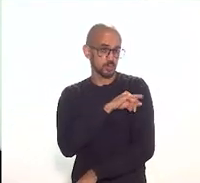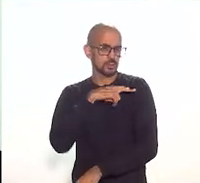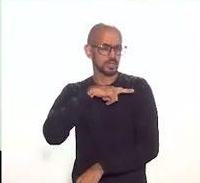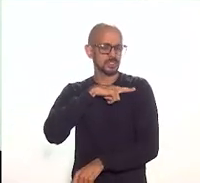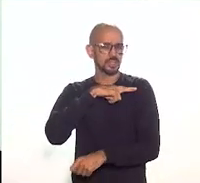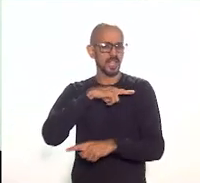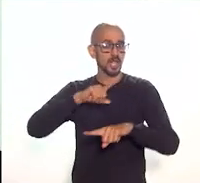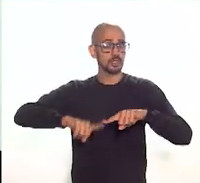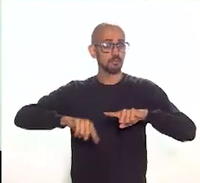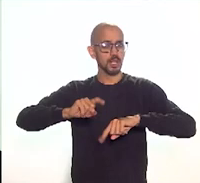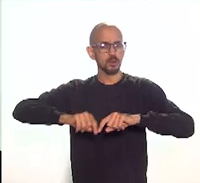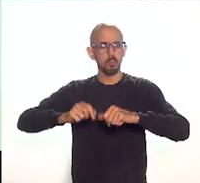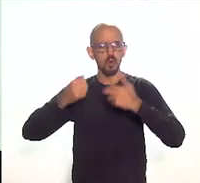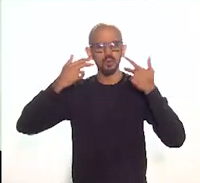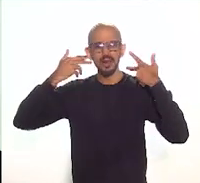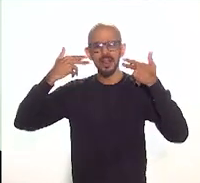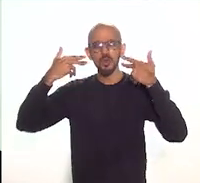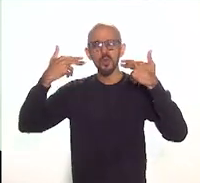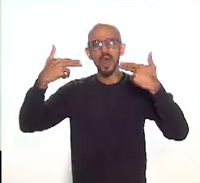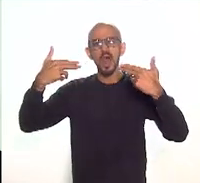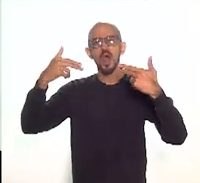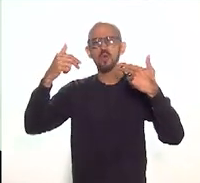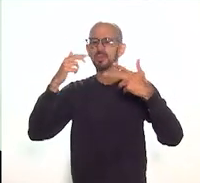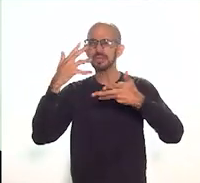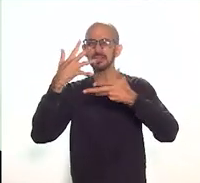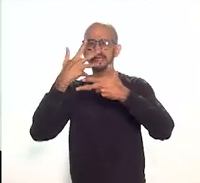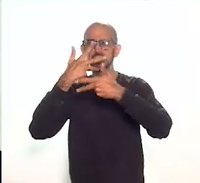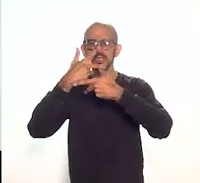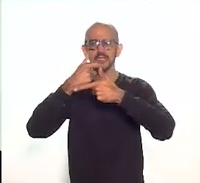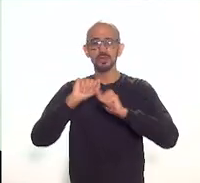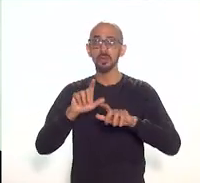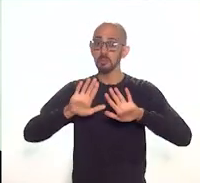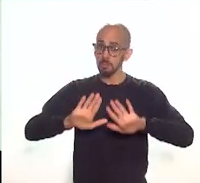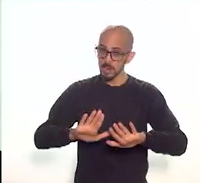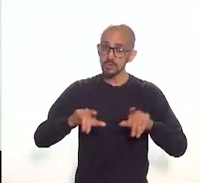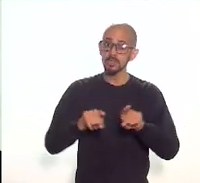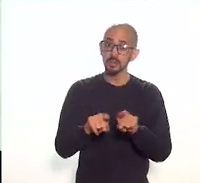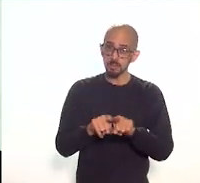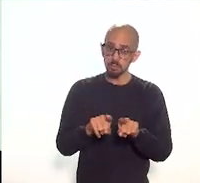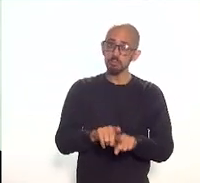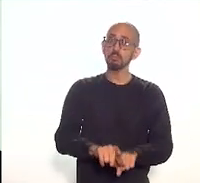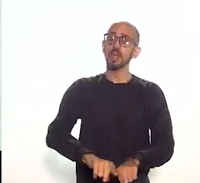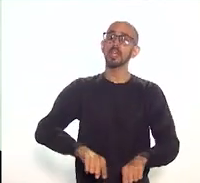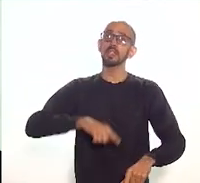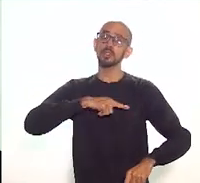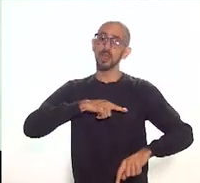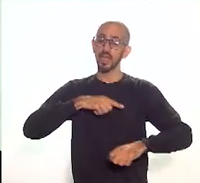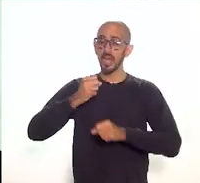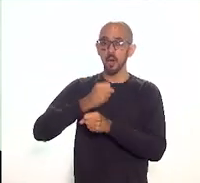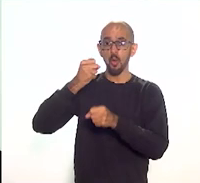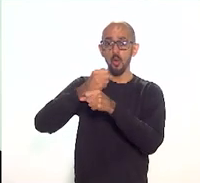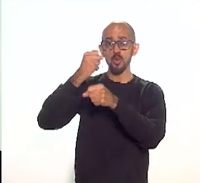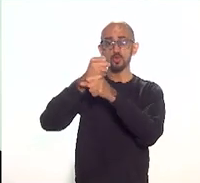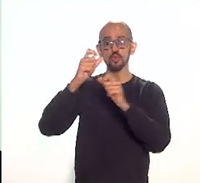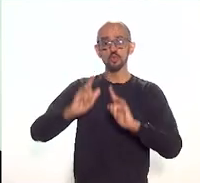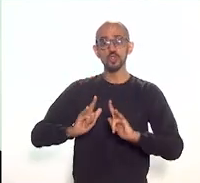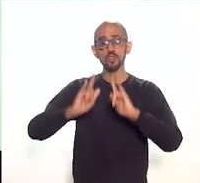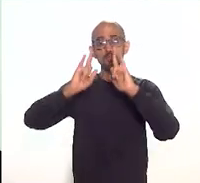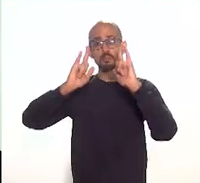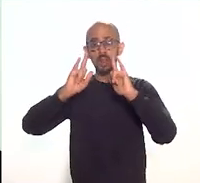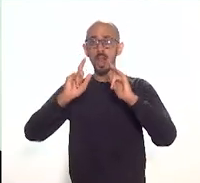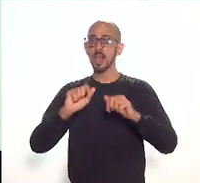natural, a beleza em si da cidade, além disso, o patrimônio construído pelo homem